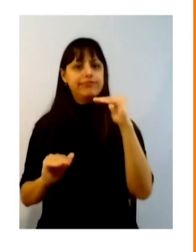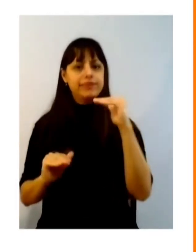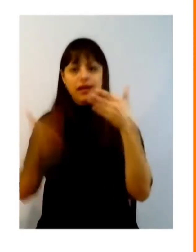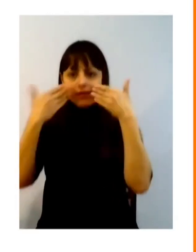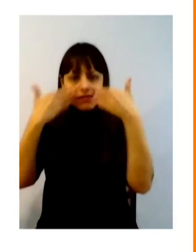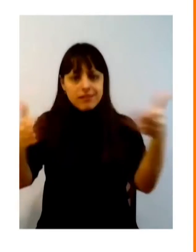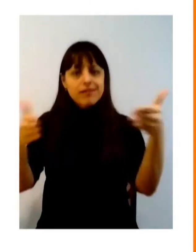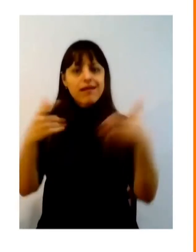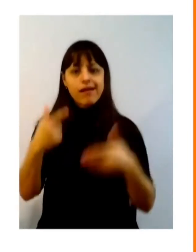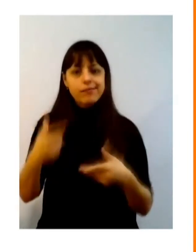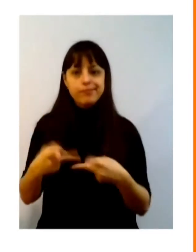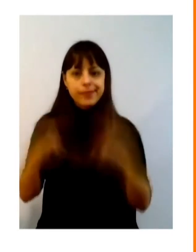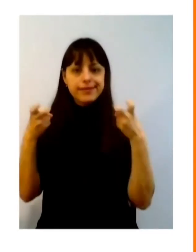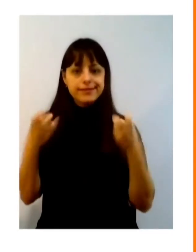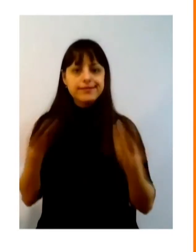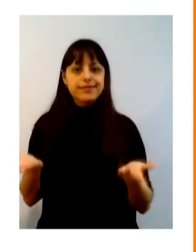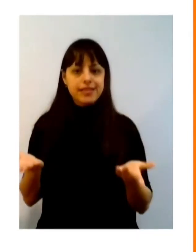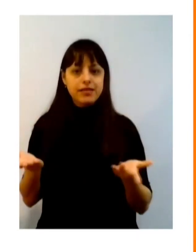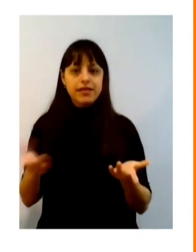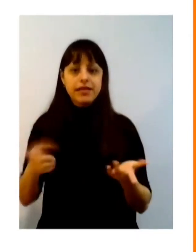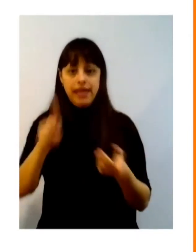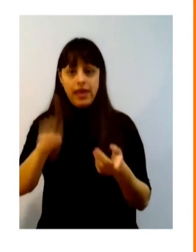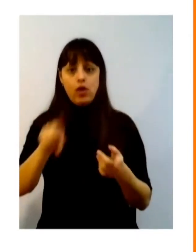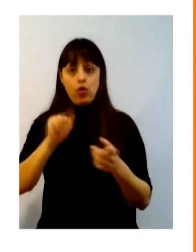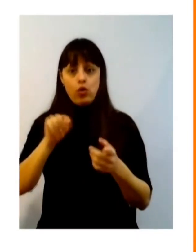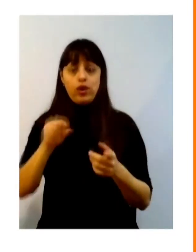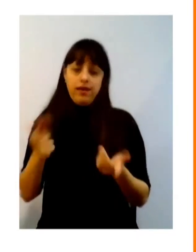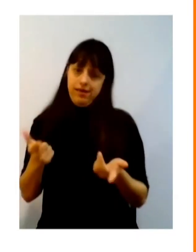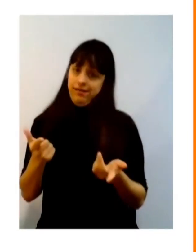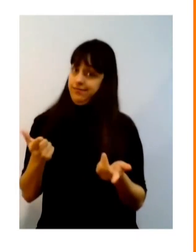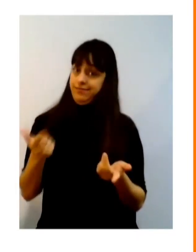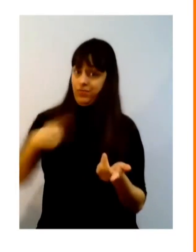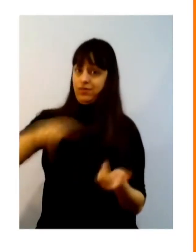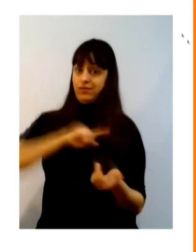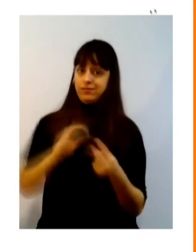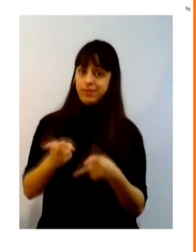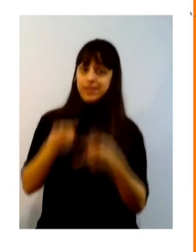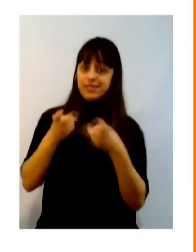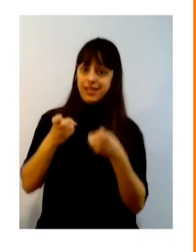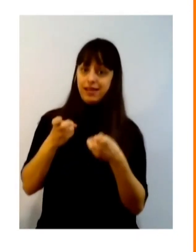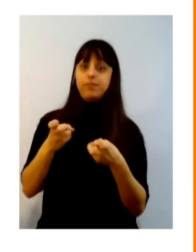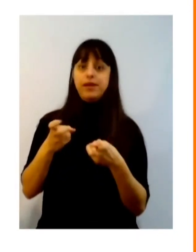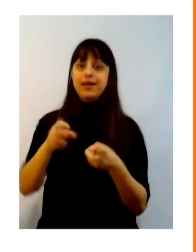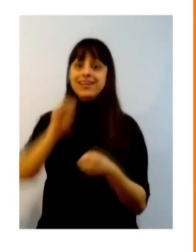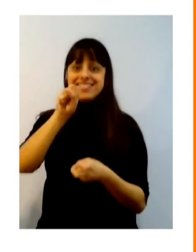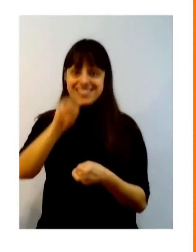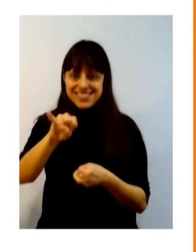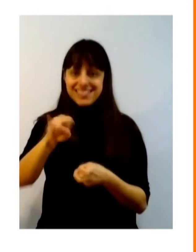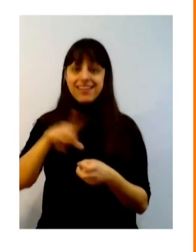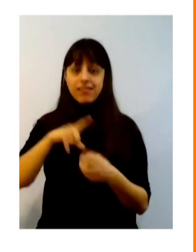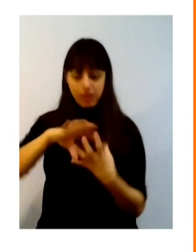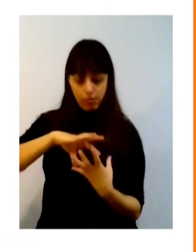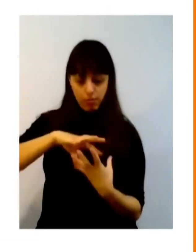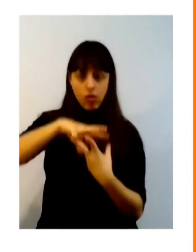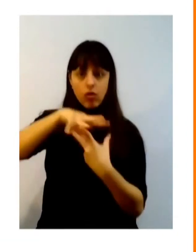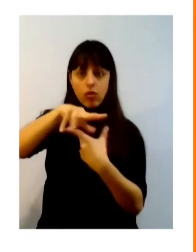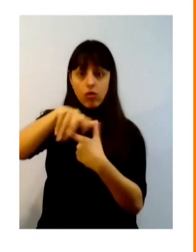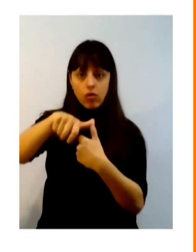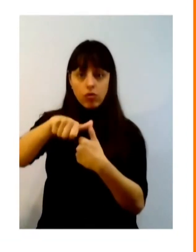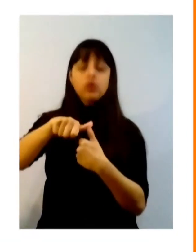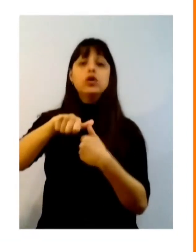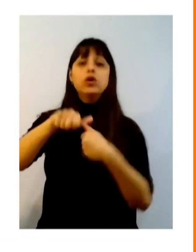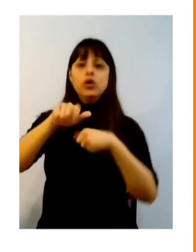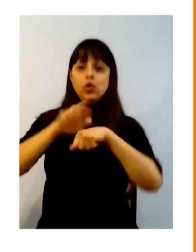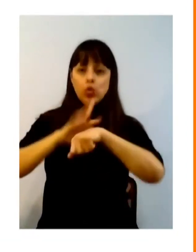cara. Hoje, nós temos todas as desigualdades estruturais escancaradas na cara.